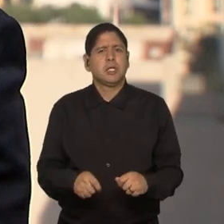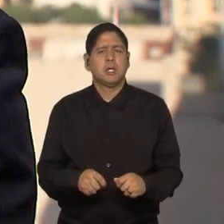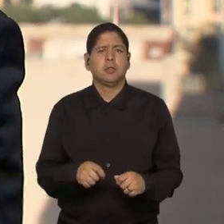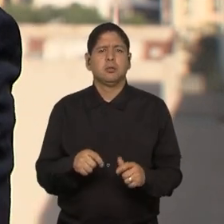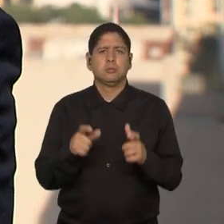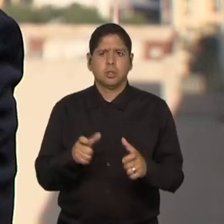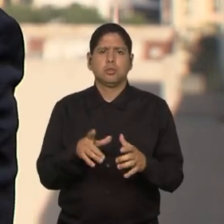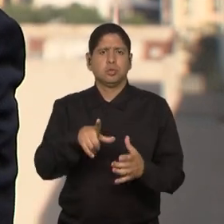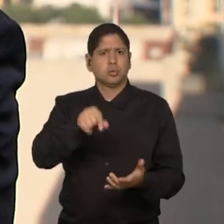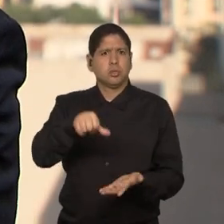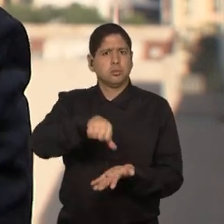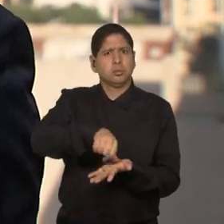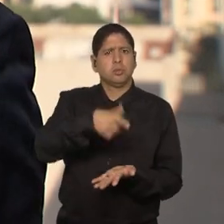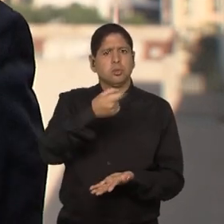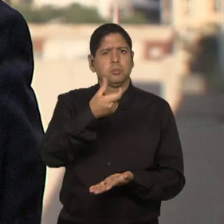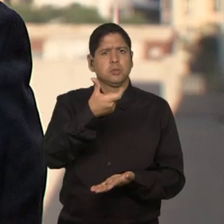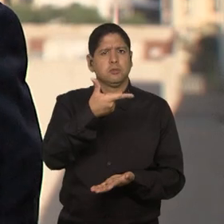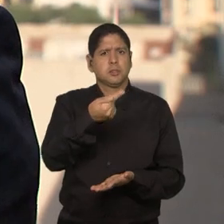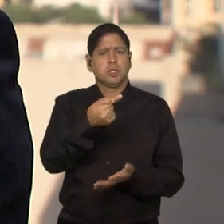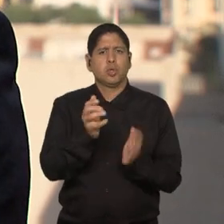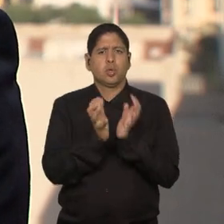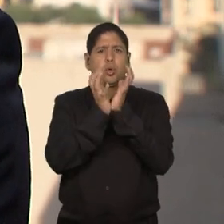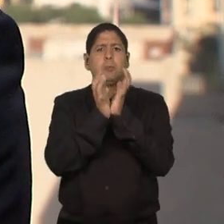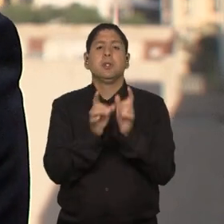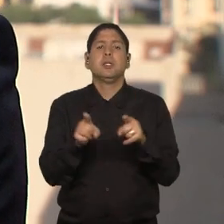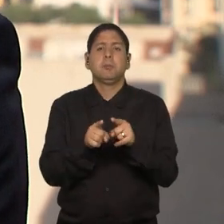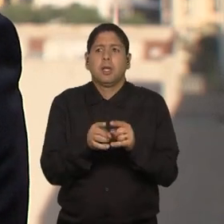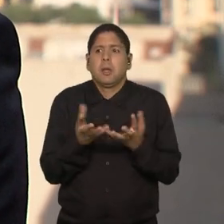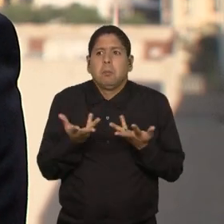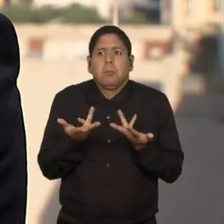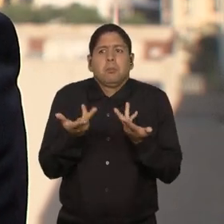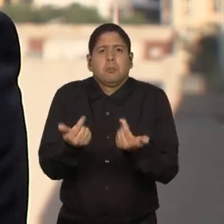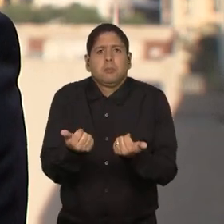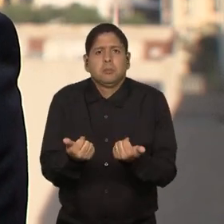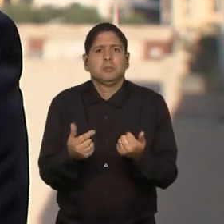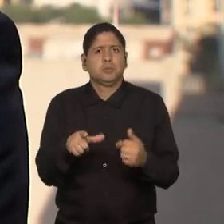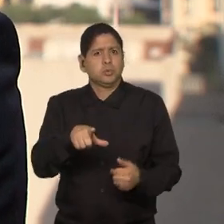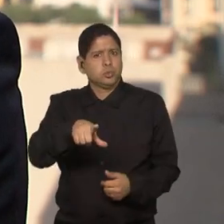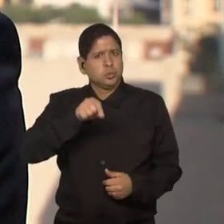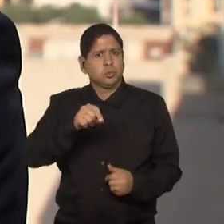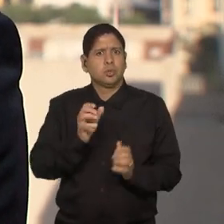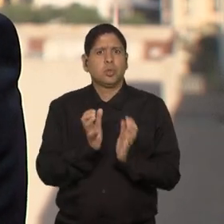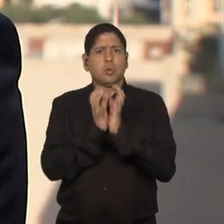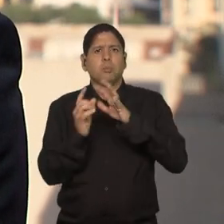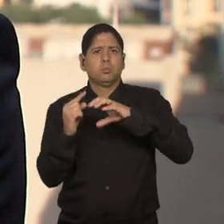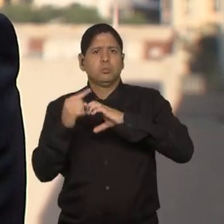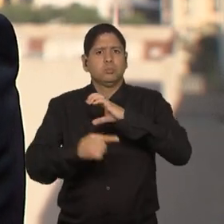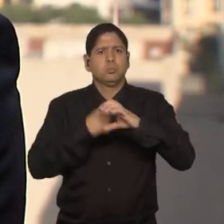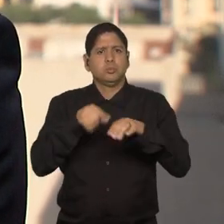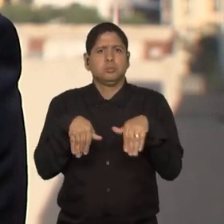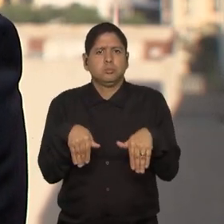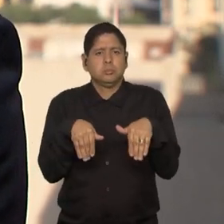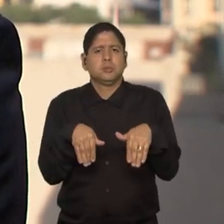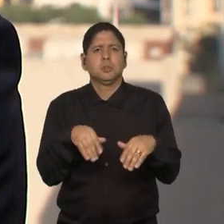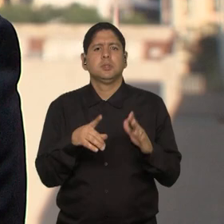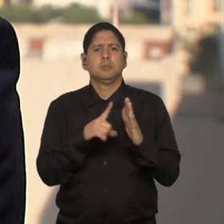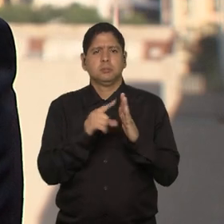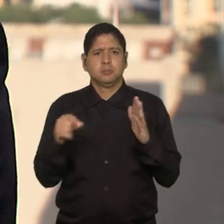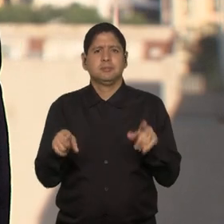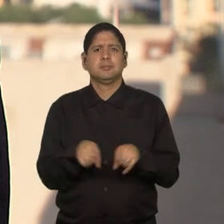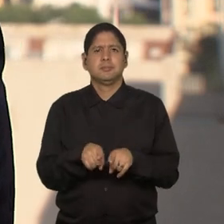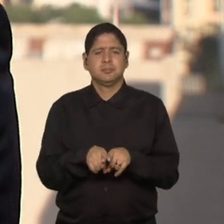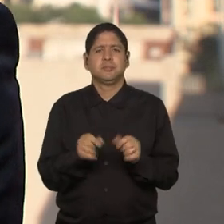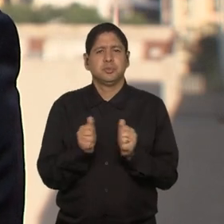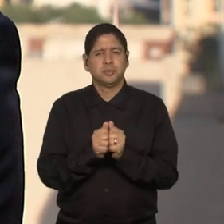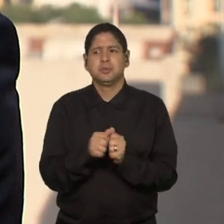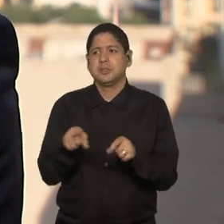sediar a Copa de 2027, seja para a gente fazer uma belíssima campanha aí na Copa do Mundo feminina na Austrália e Nova Zelândia. Beleza, estaremos